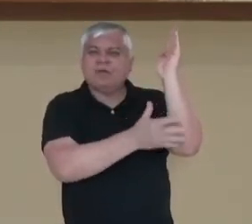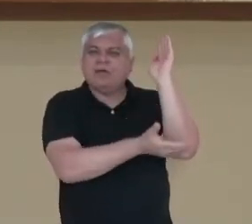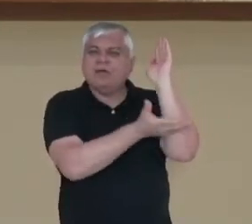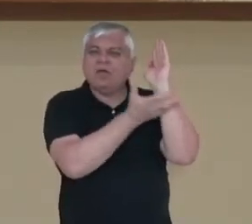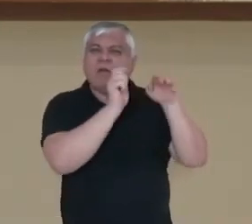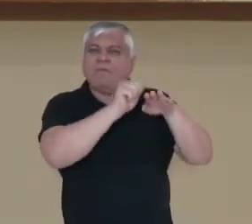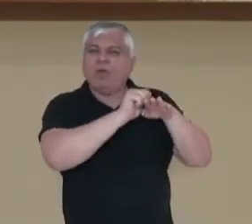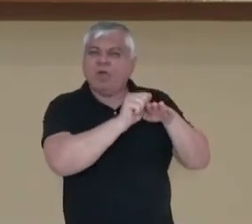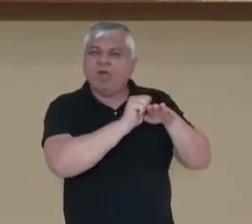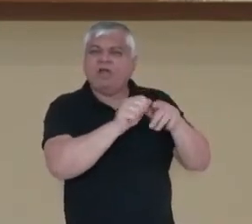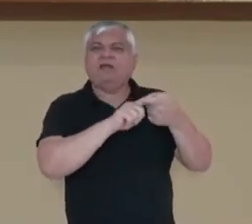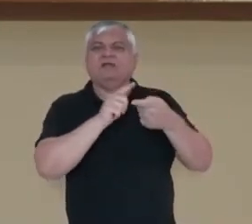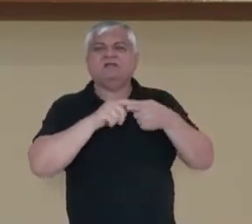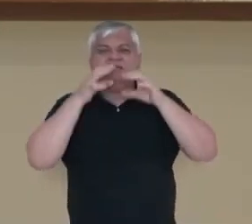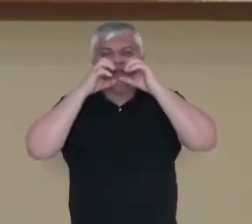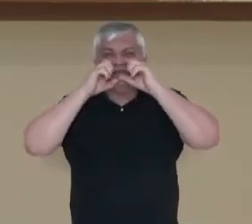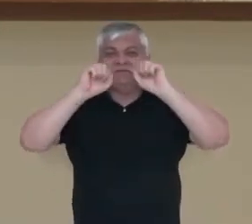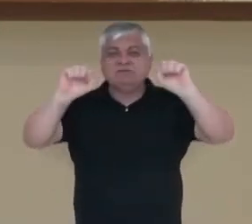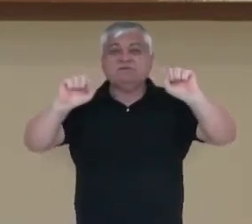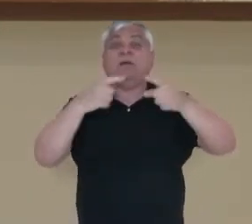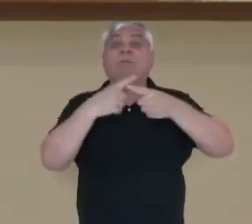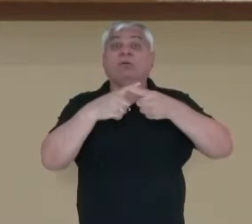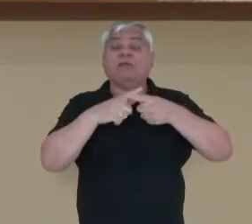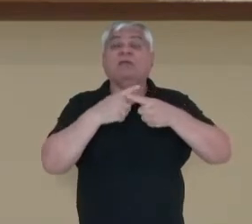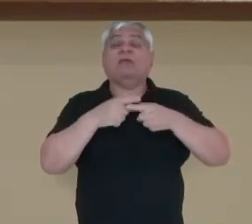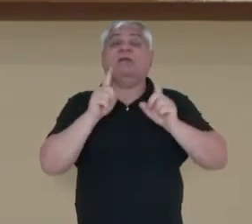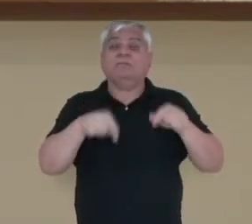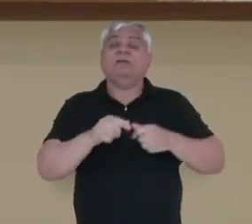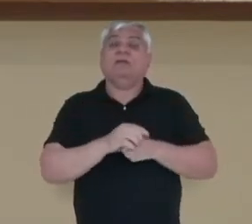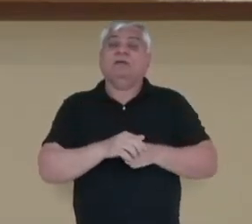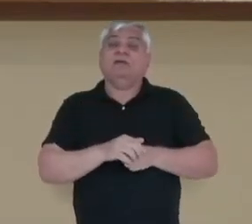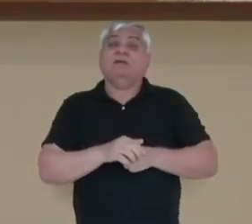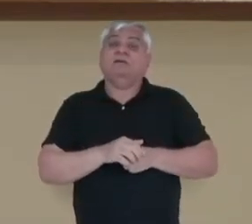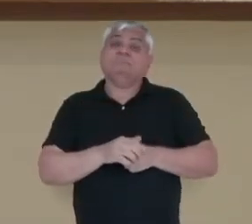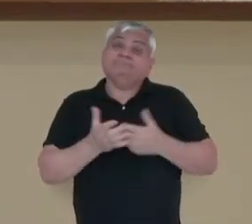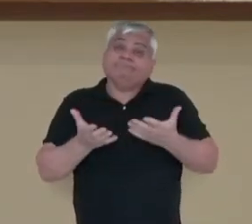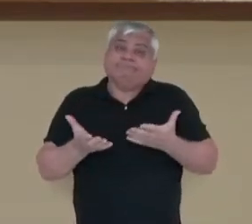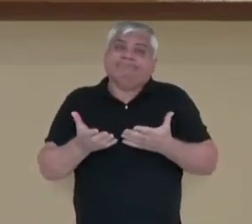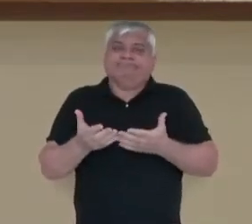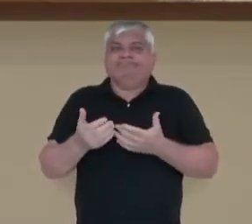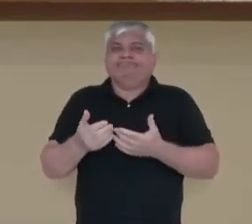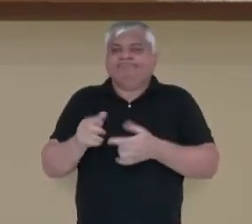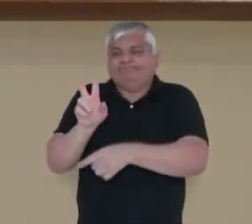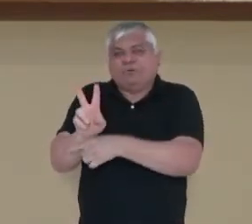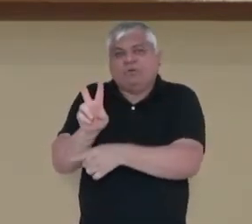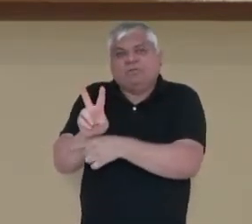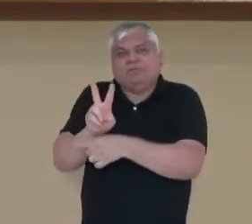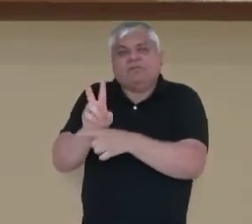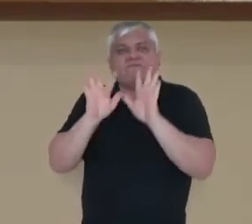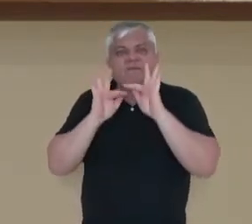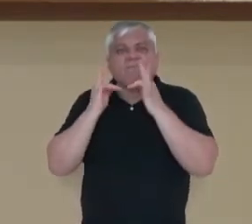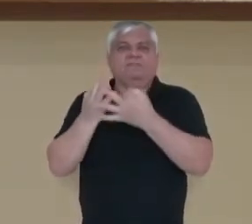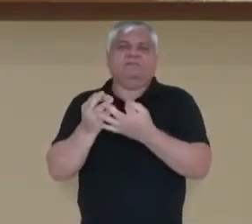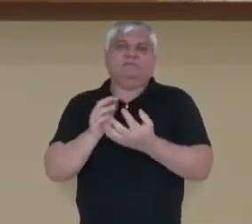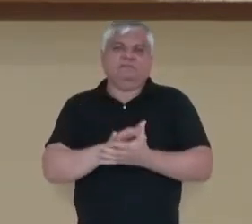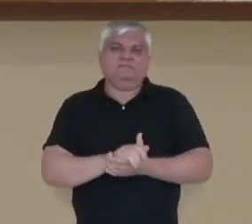eles tinham em vista tentar manter a dignidade, o mínimo, para essas mulheres e crianças.